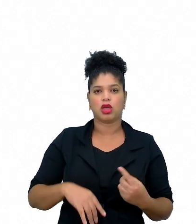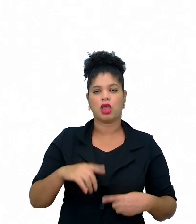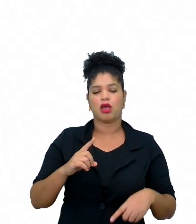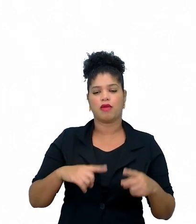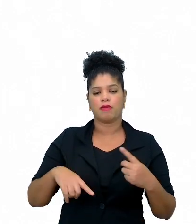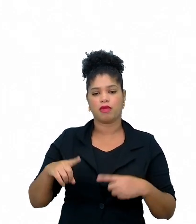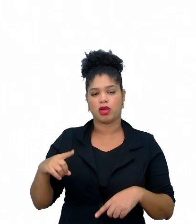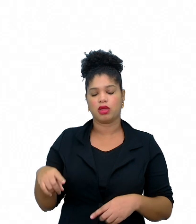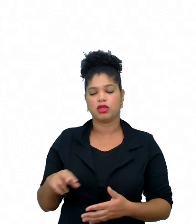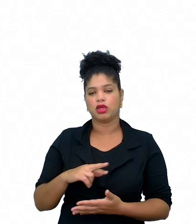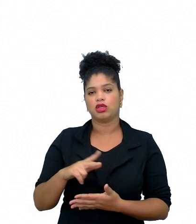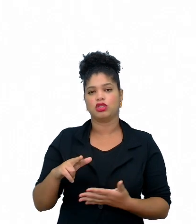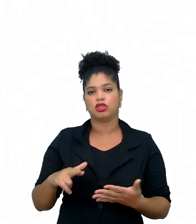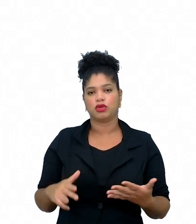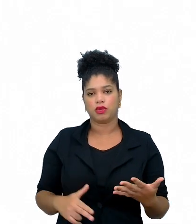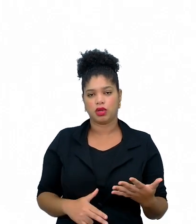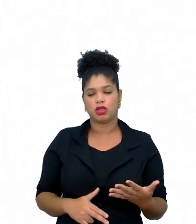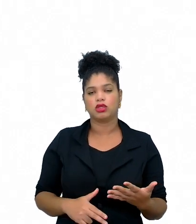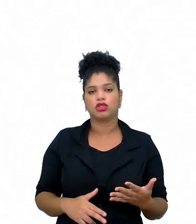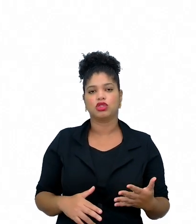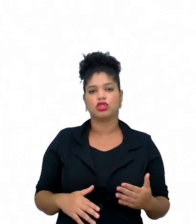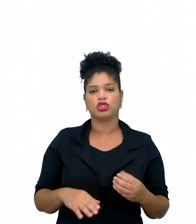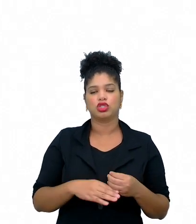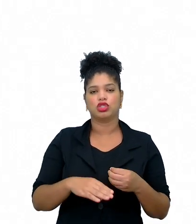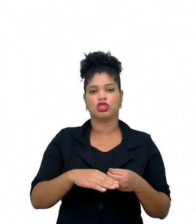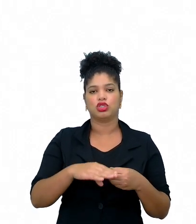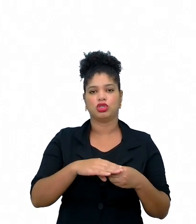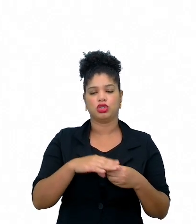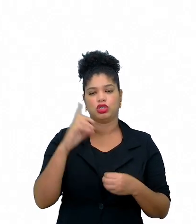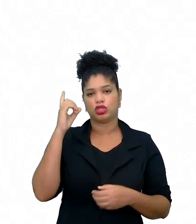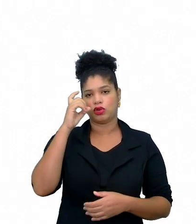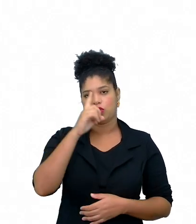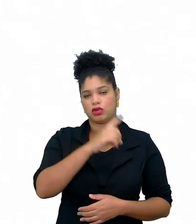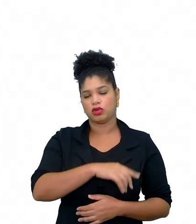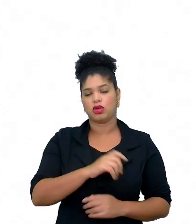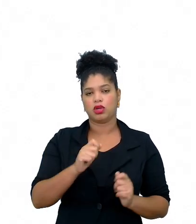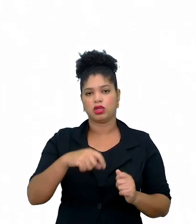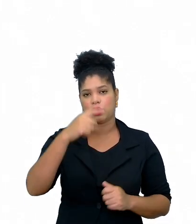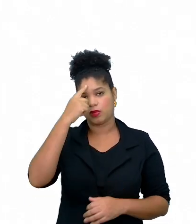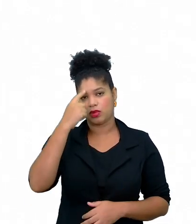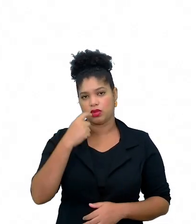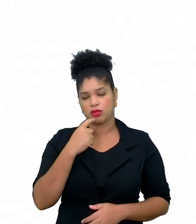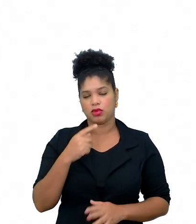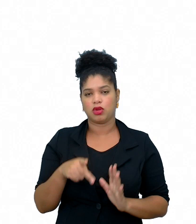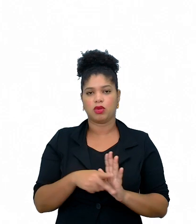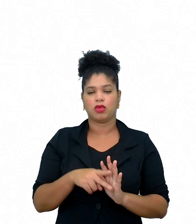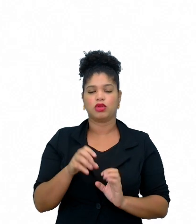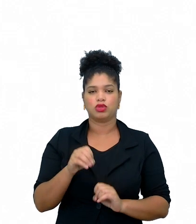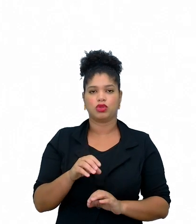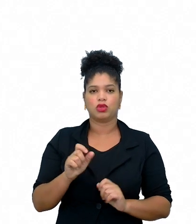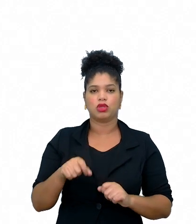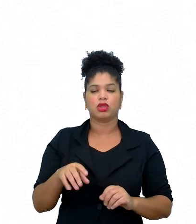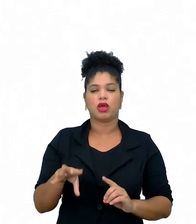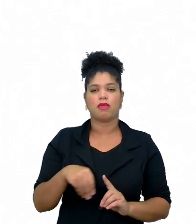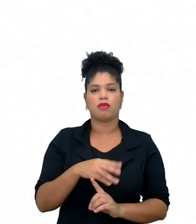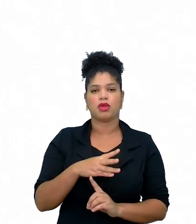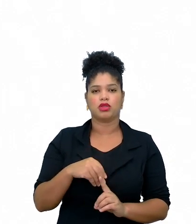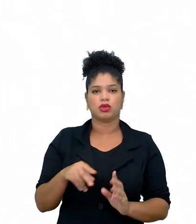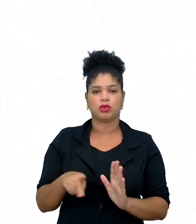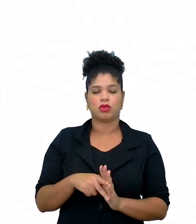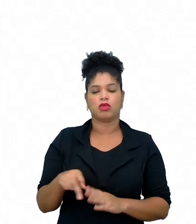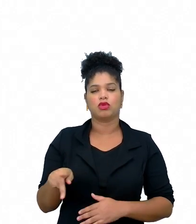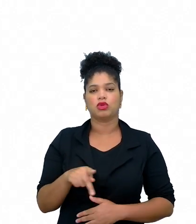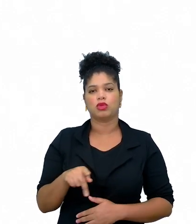e de diferentes níveis de dificuldades. A personalização do ensino, ele requer a mediação do professor